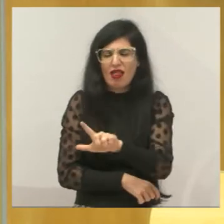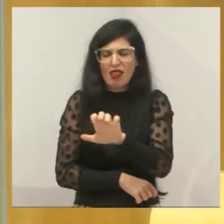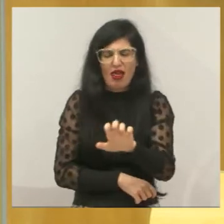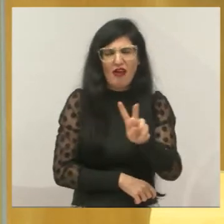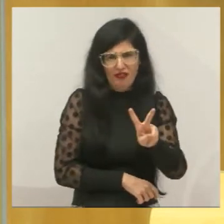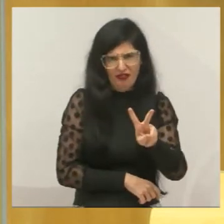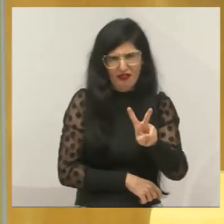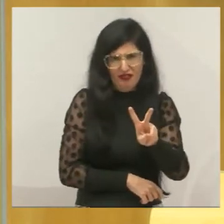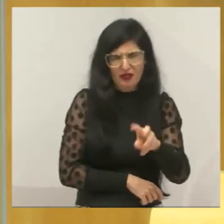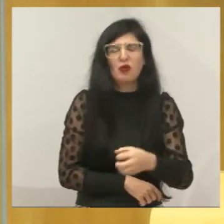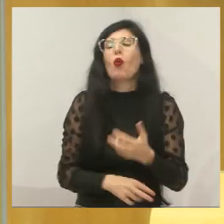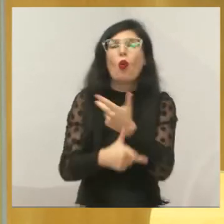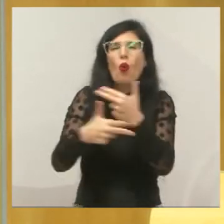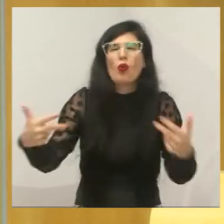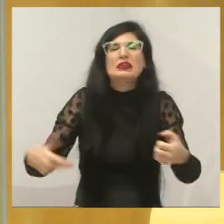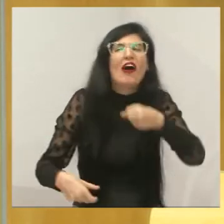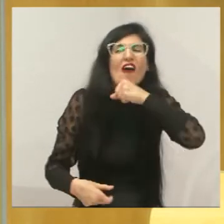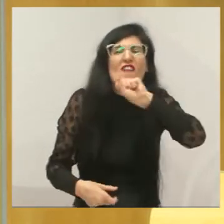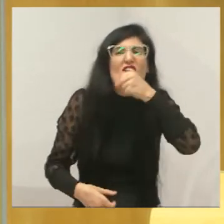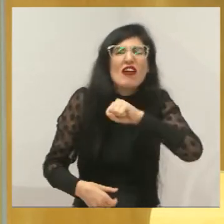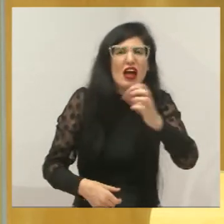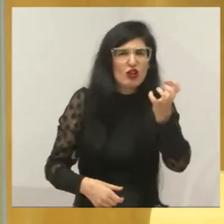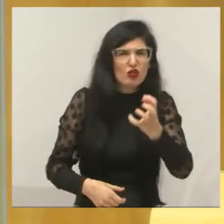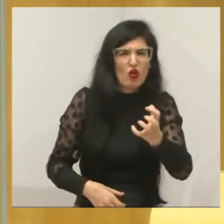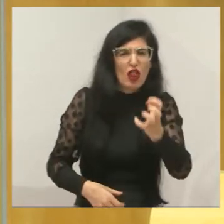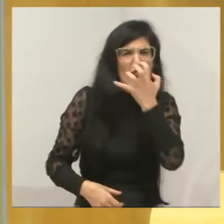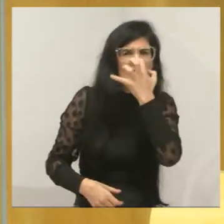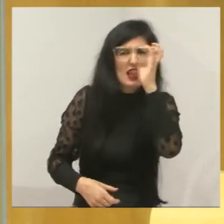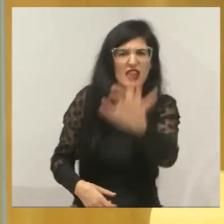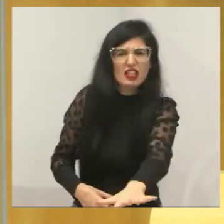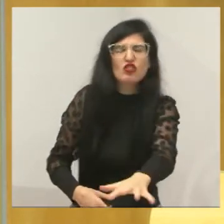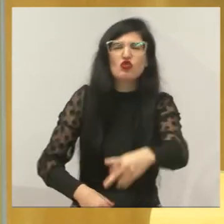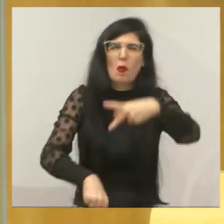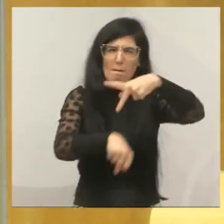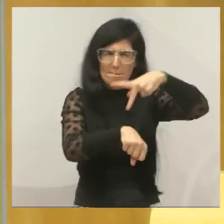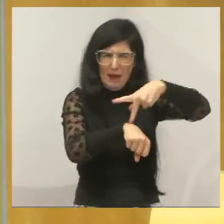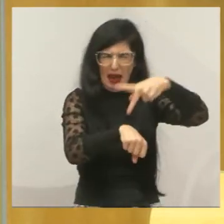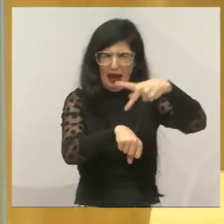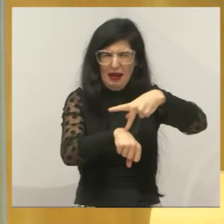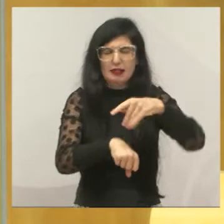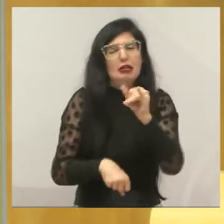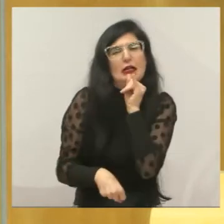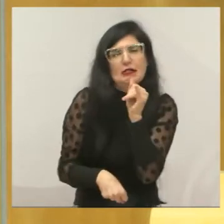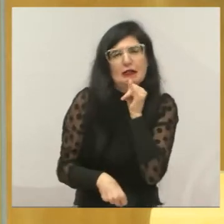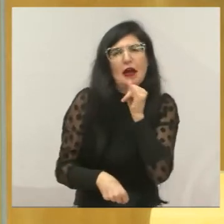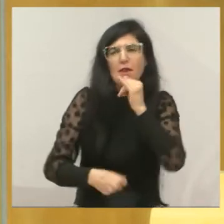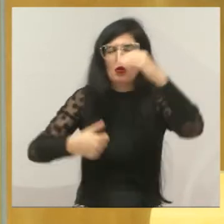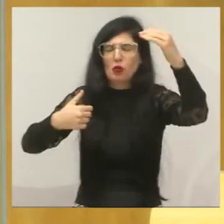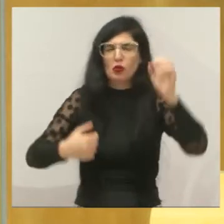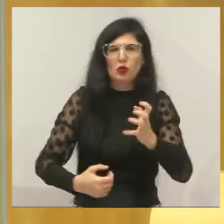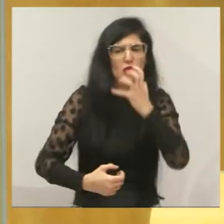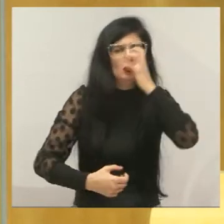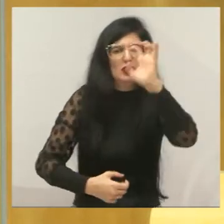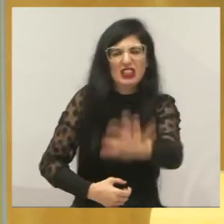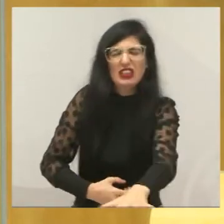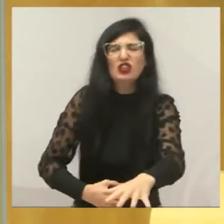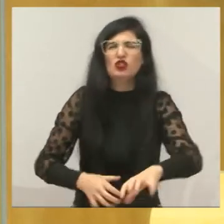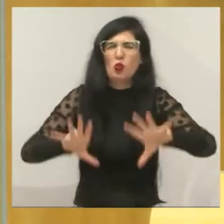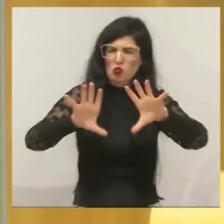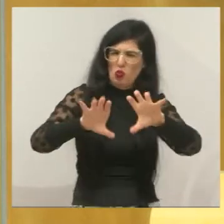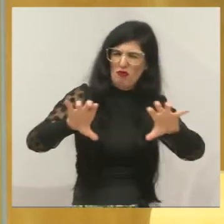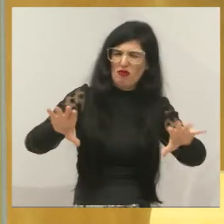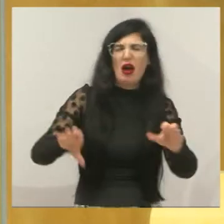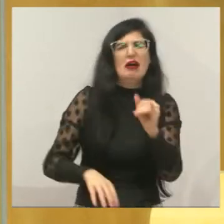Eu moro perto de um leve. Eu continuo, infelizmente, vendo você, munícipe, descartando